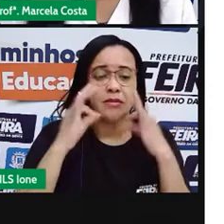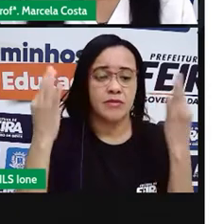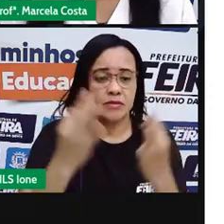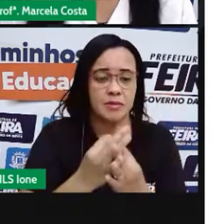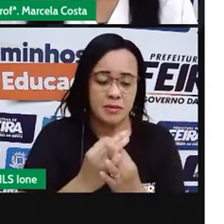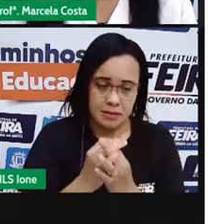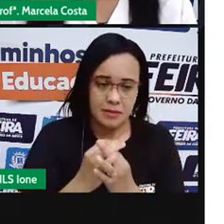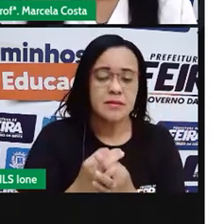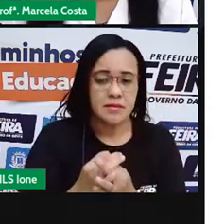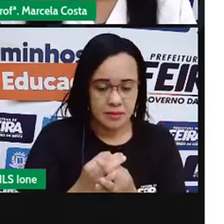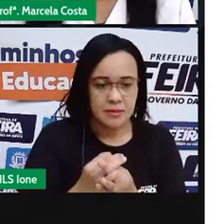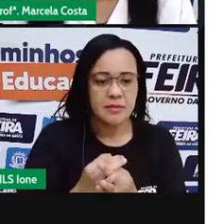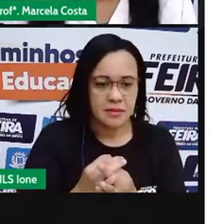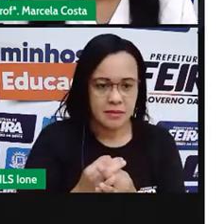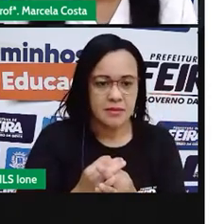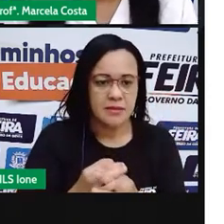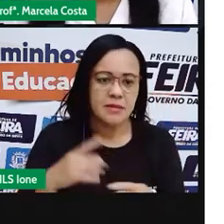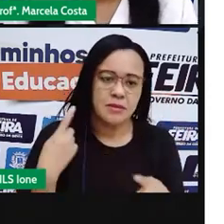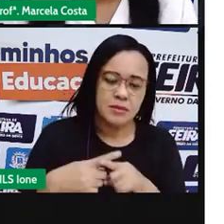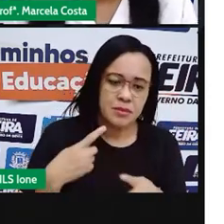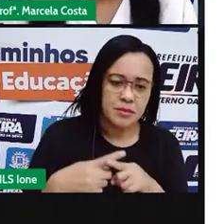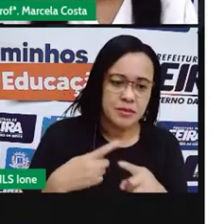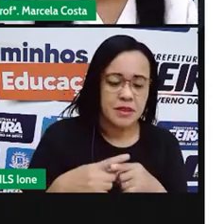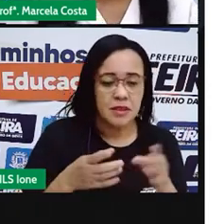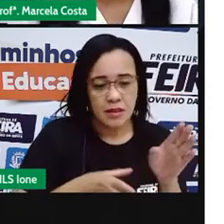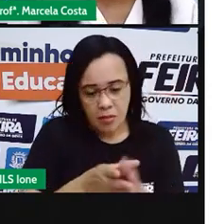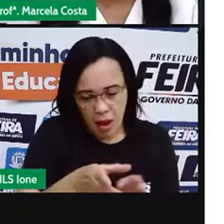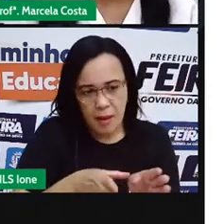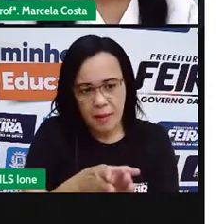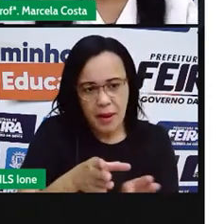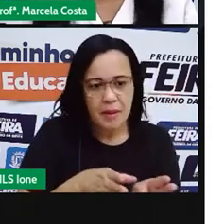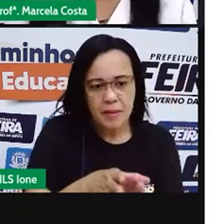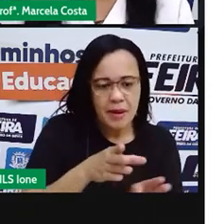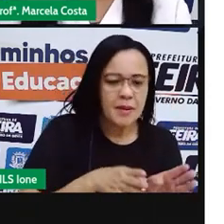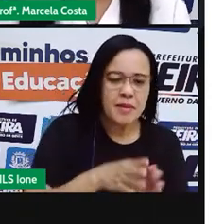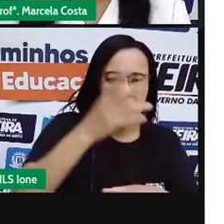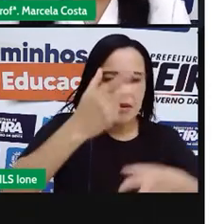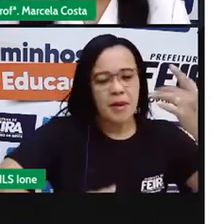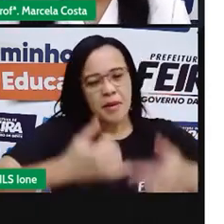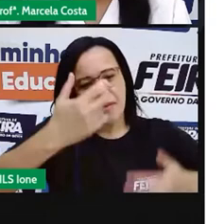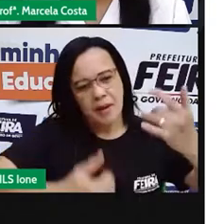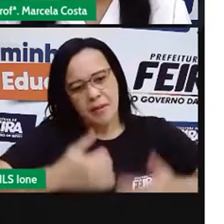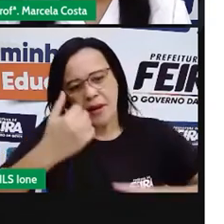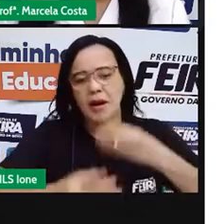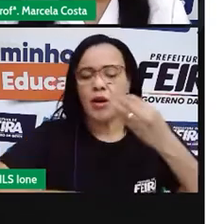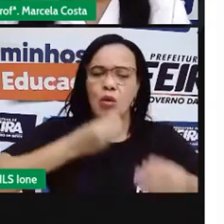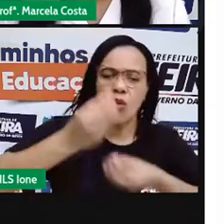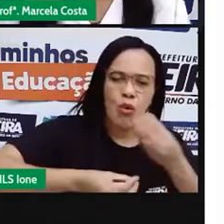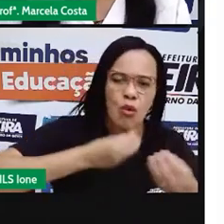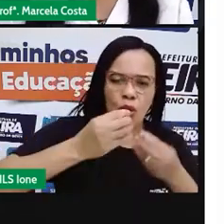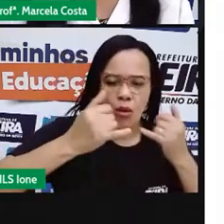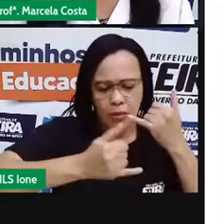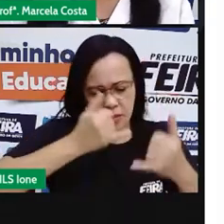o seu familiar, você vai se orientando, né, onde você vai brincar, como você vai brincar,